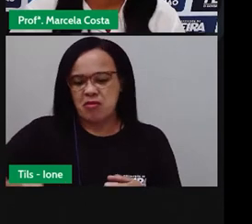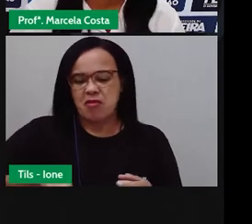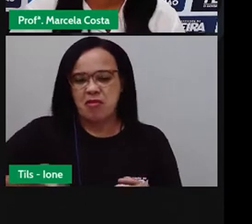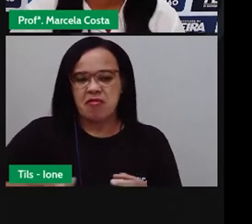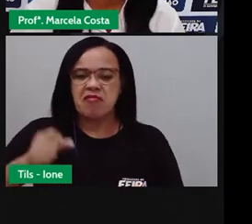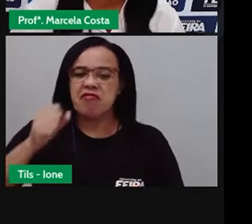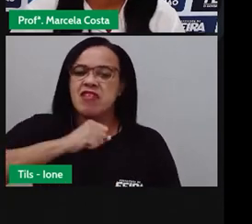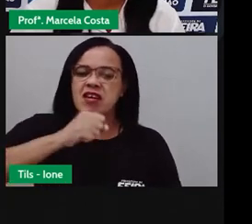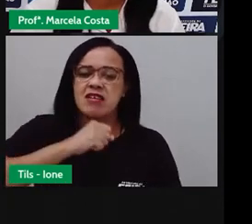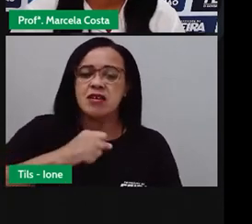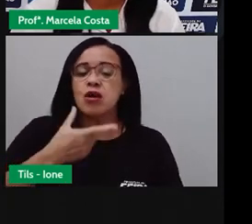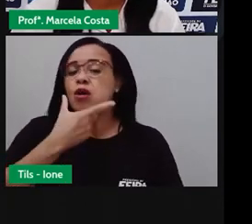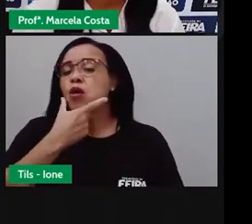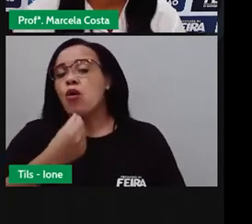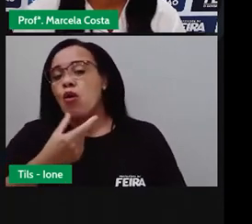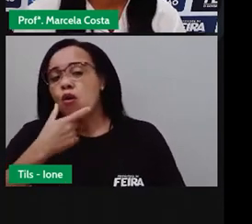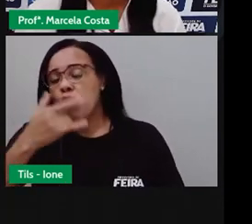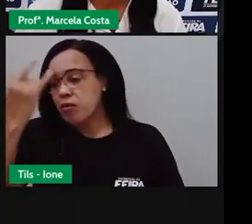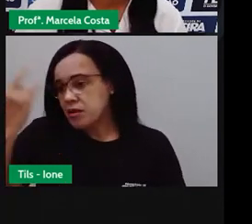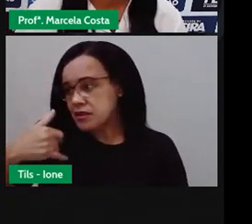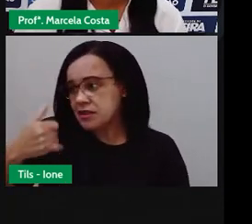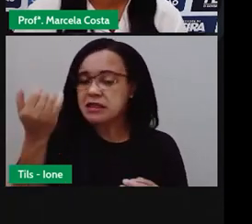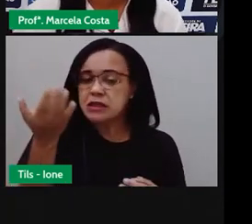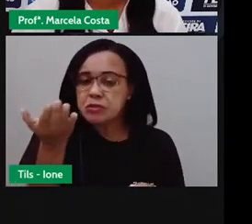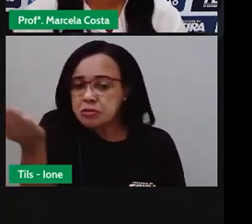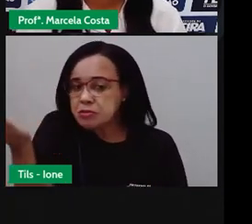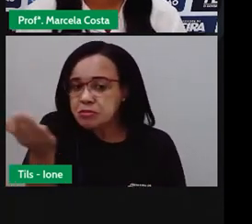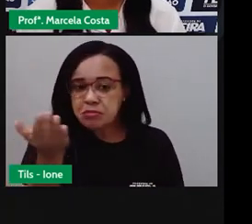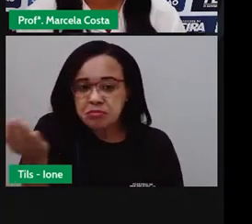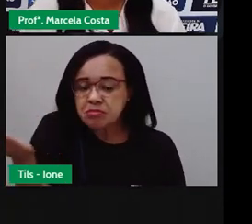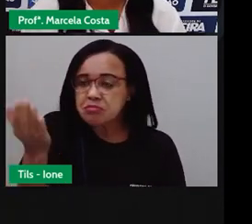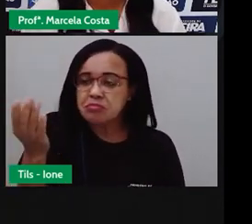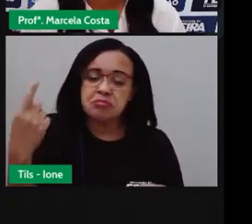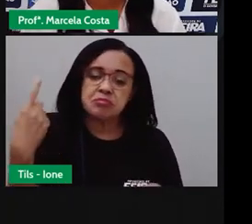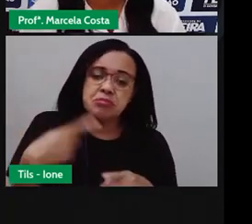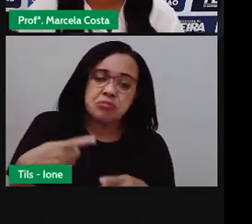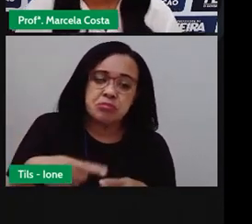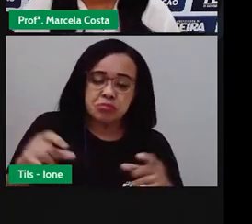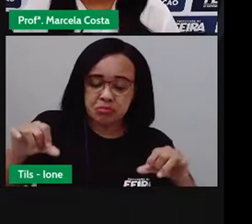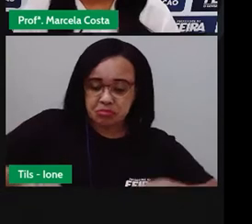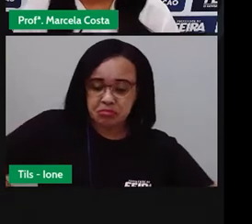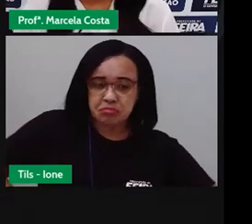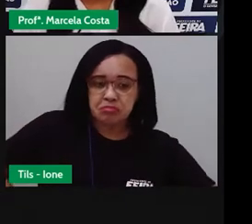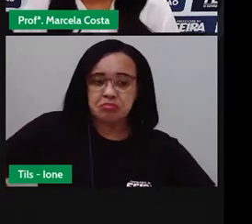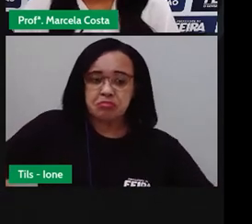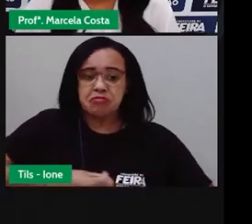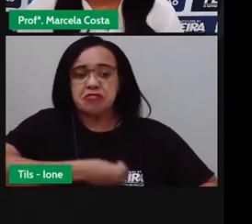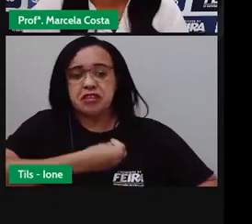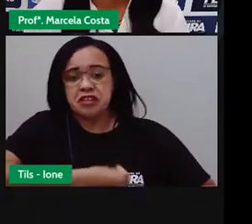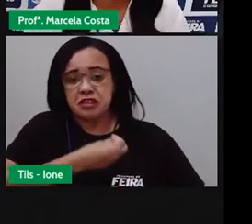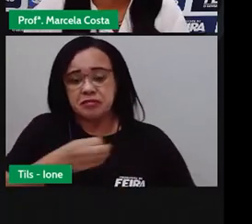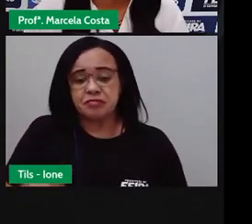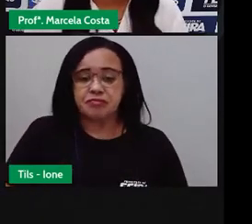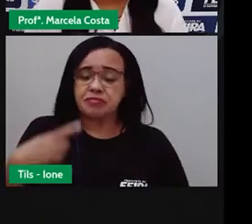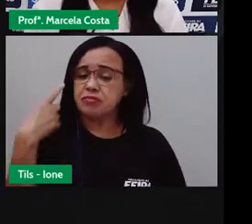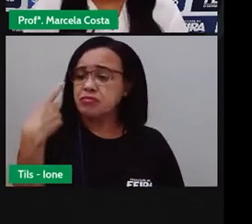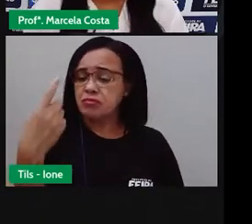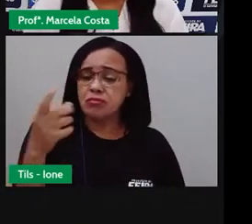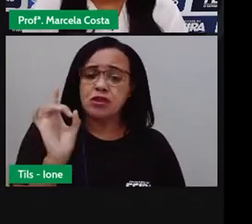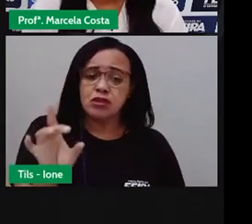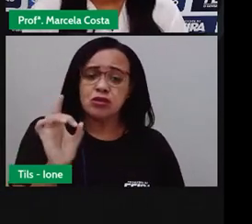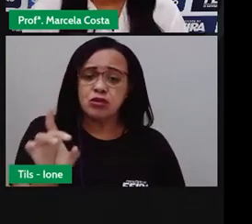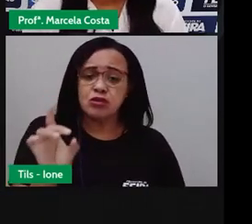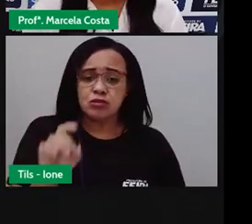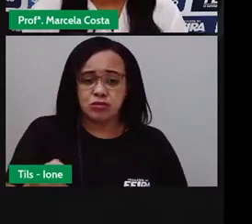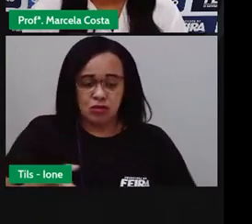pedindo esmola, lamentando o seu destino. É só mais um severino que não tem o que comer. Tudo isso faz bater um